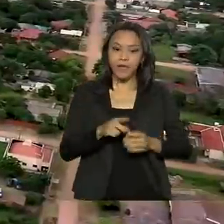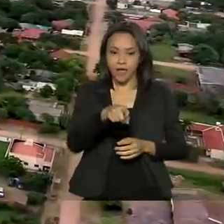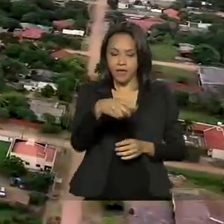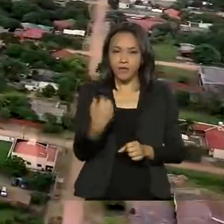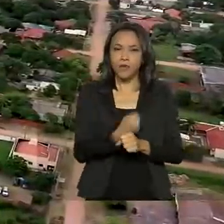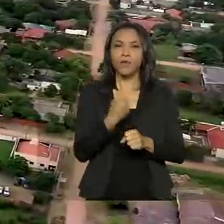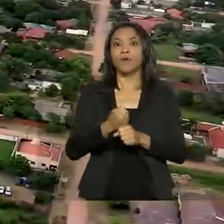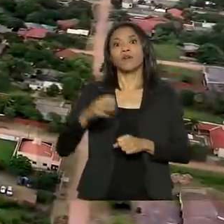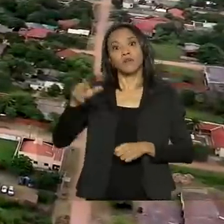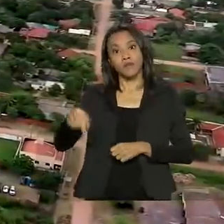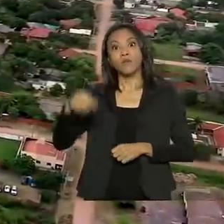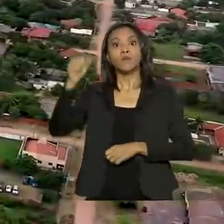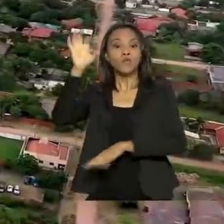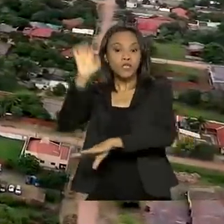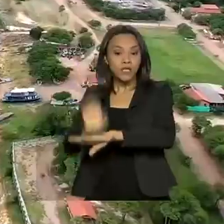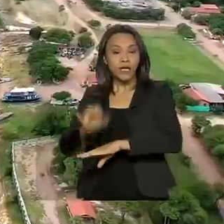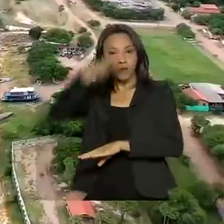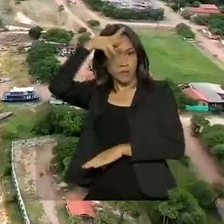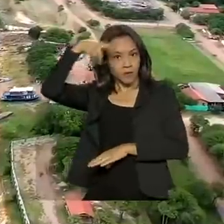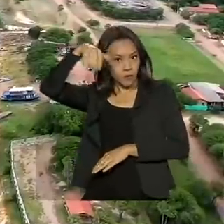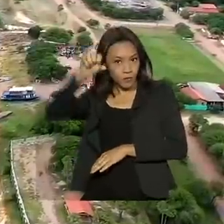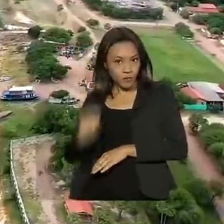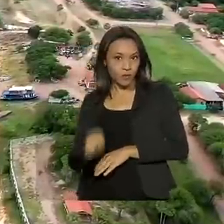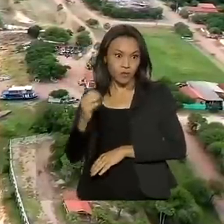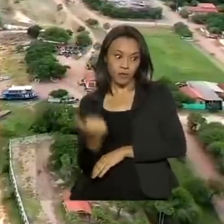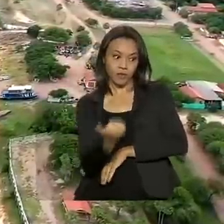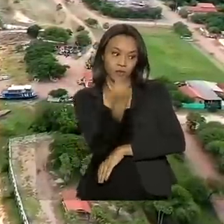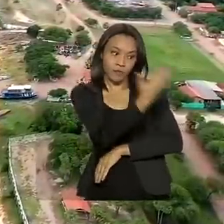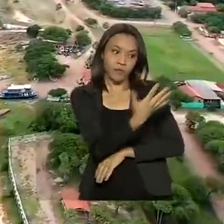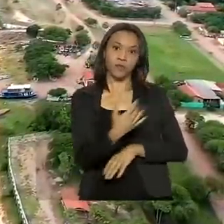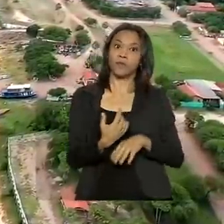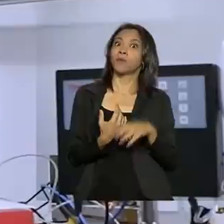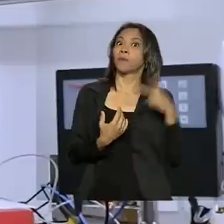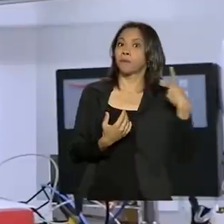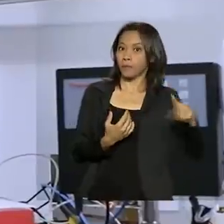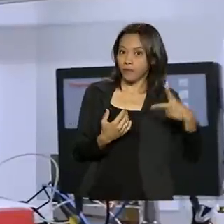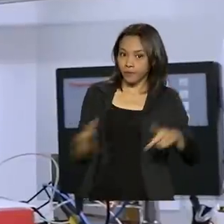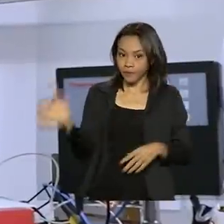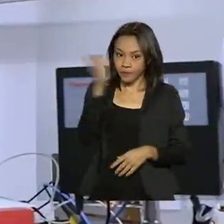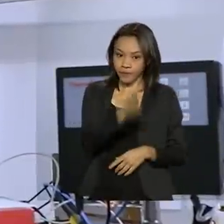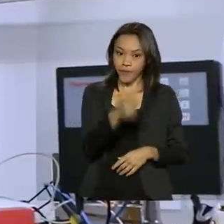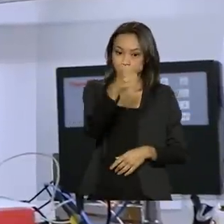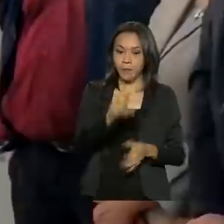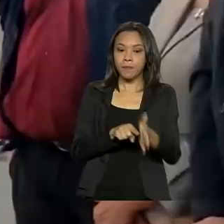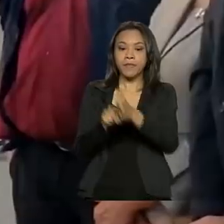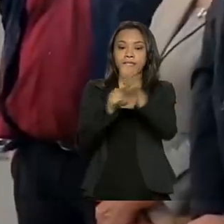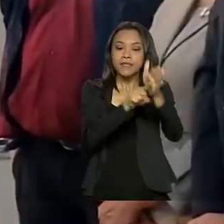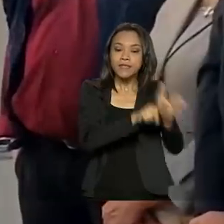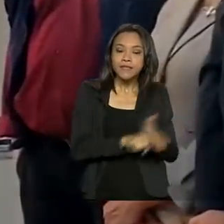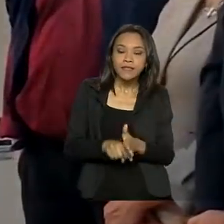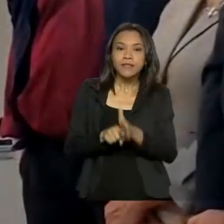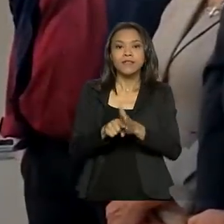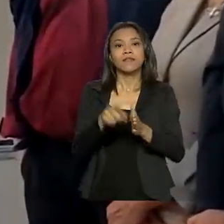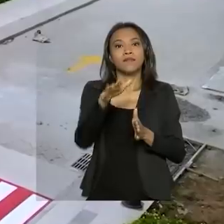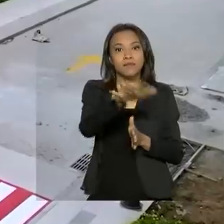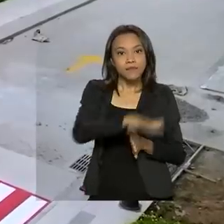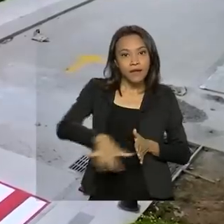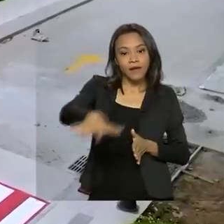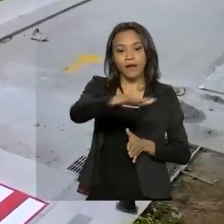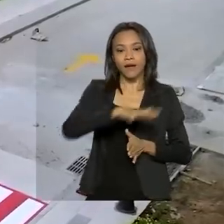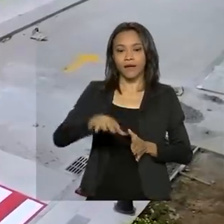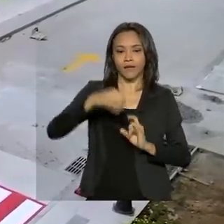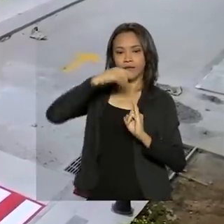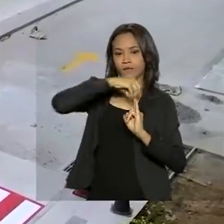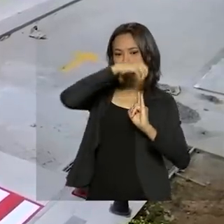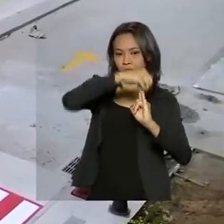vai ligar o estado de Mato Grosso do Sul ao lado paraguaio. Pesquisa e inovação. Ministério da Saúde Fiocruz